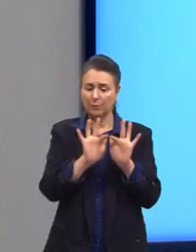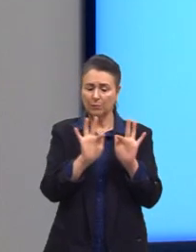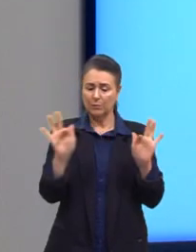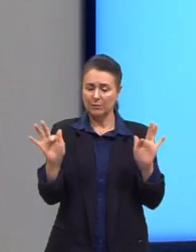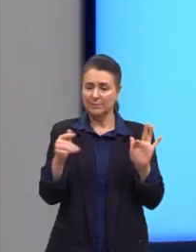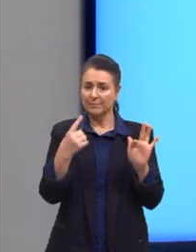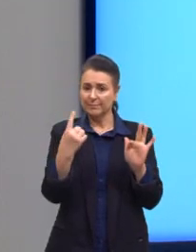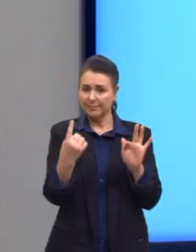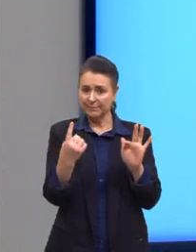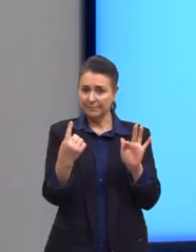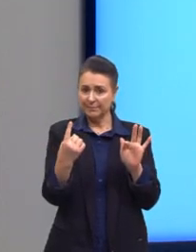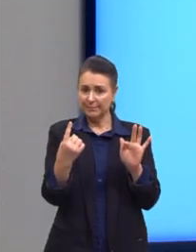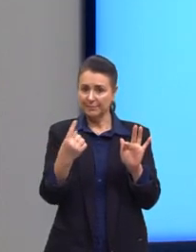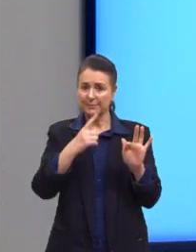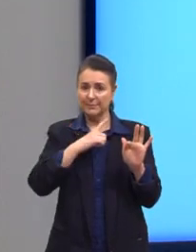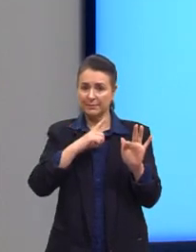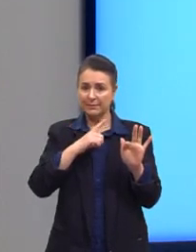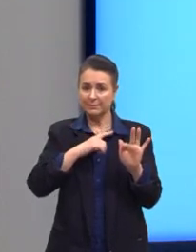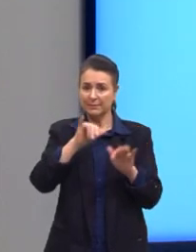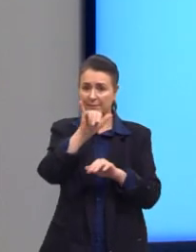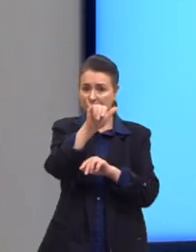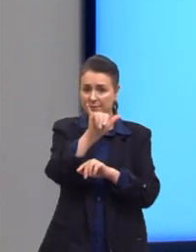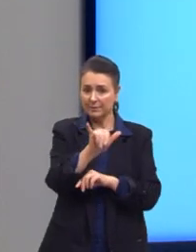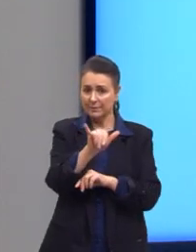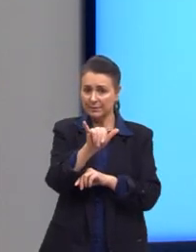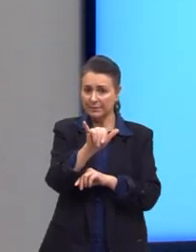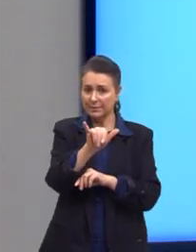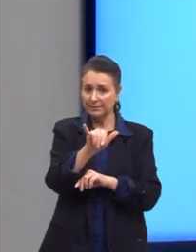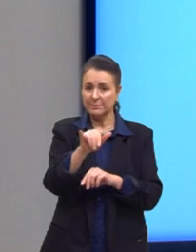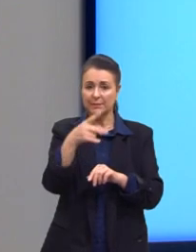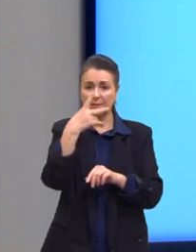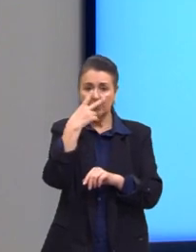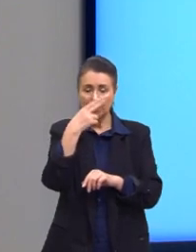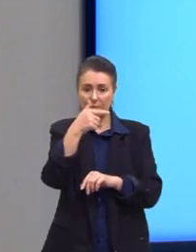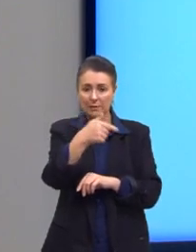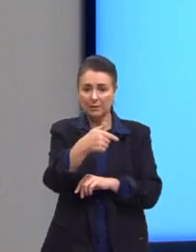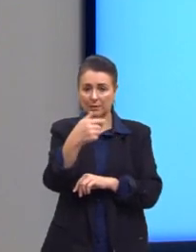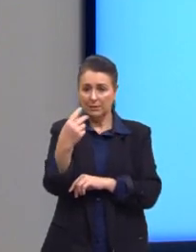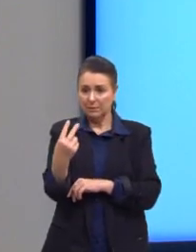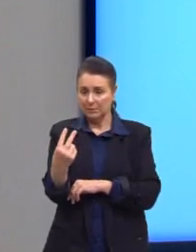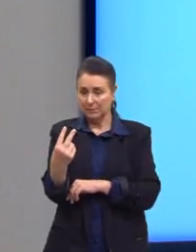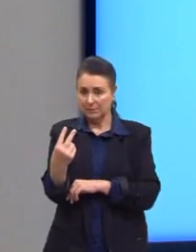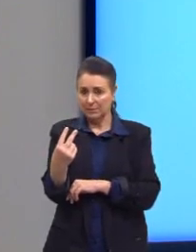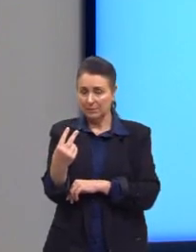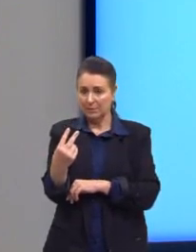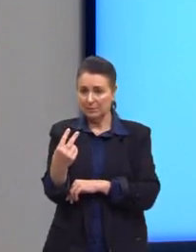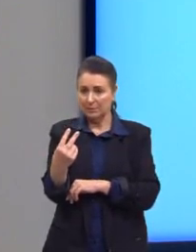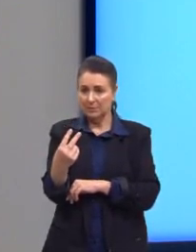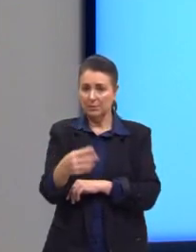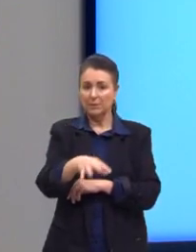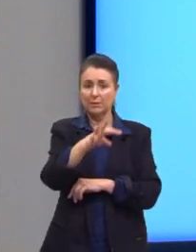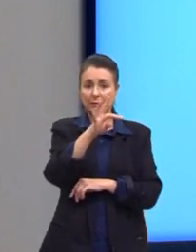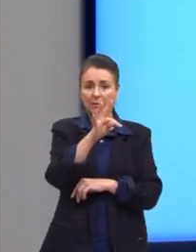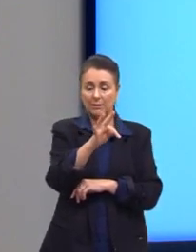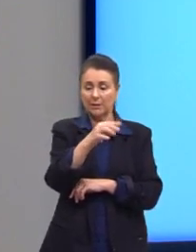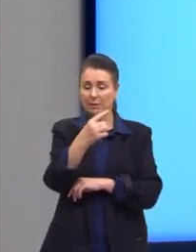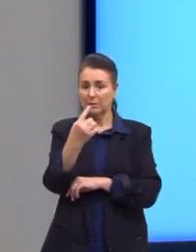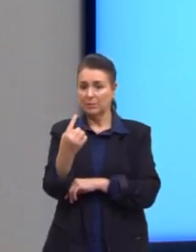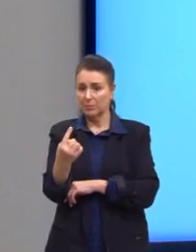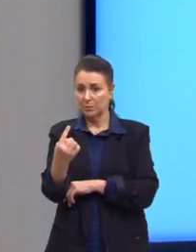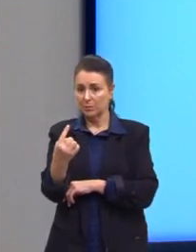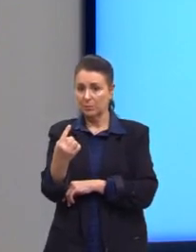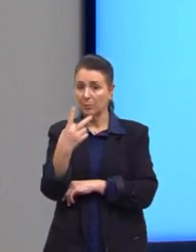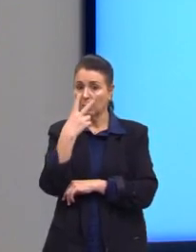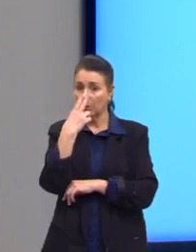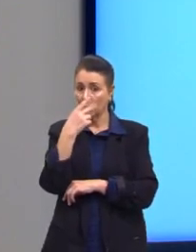1, ali eu tenho o y, né? Igual a 72. Então, t de 1 é igual a